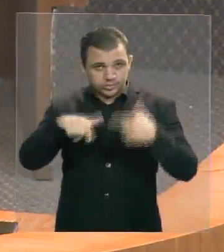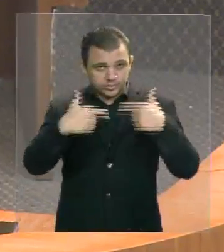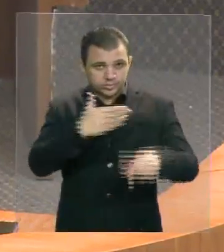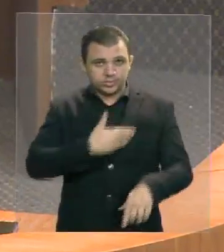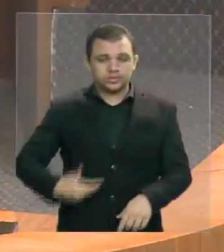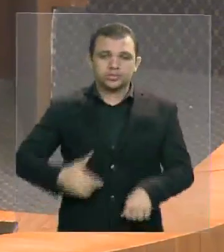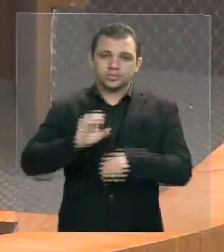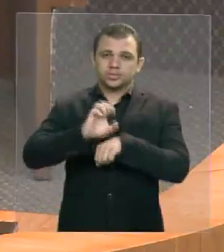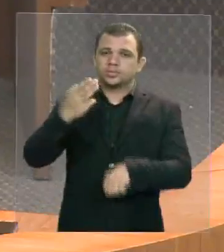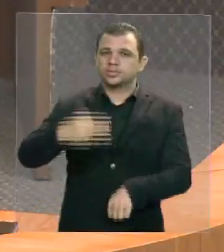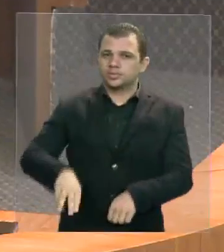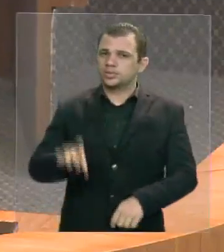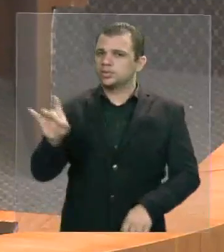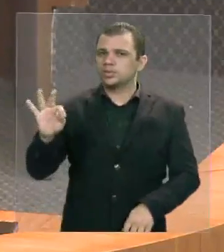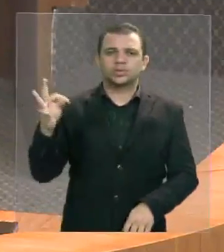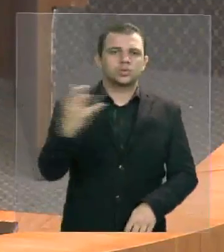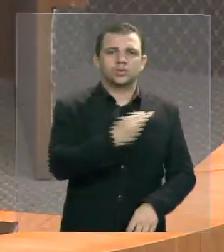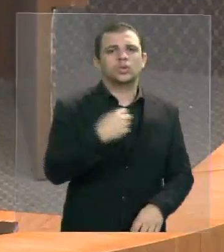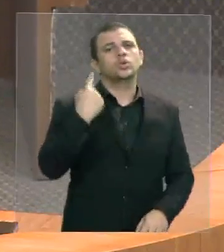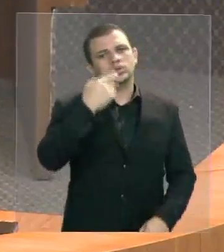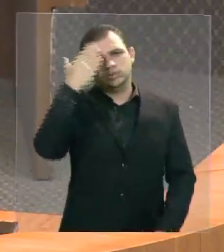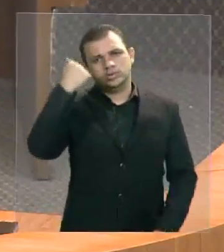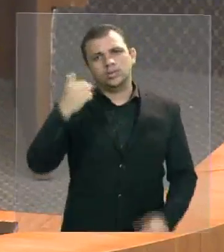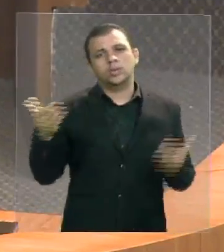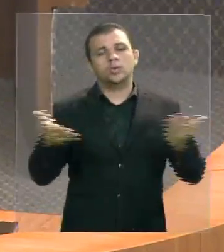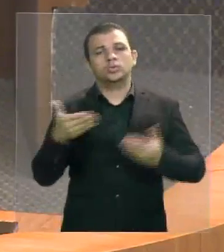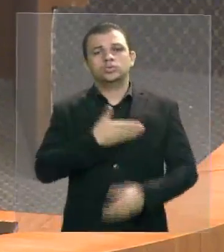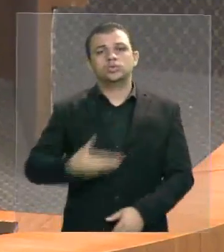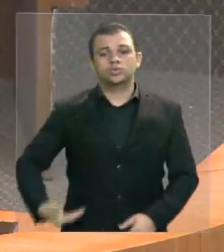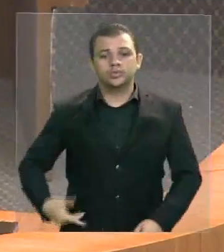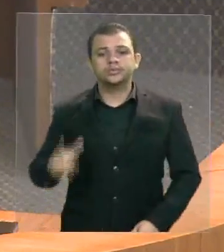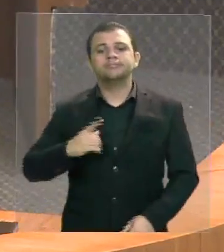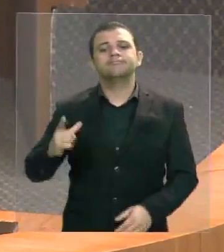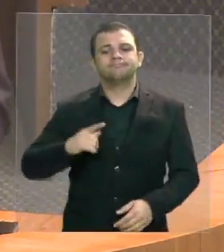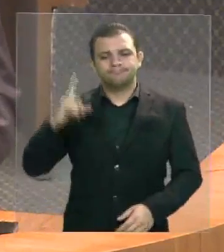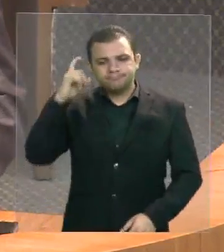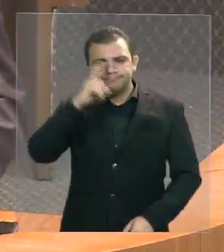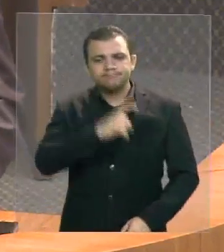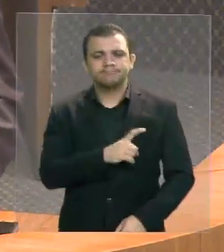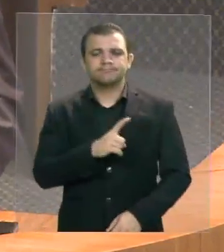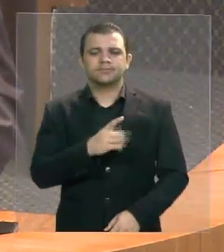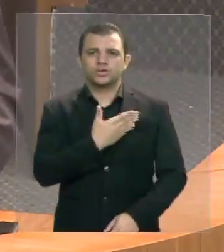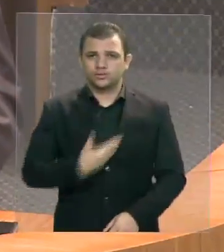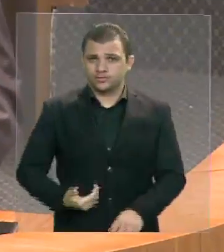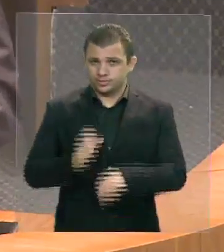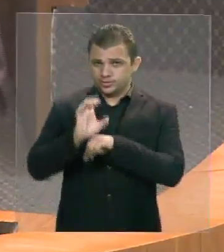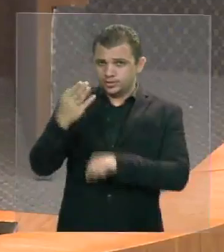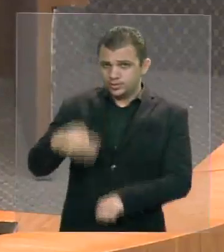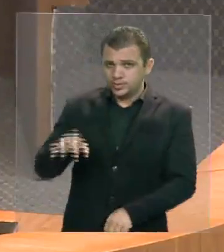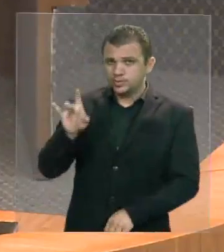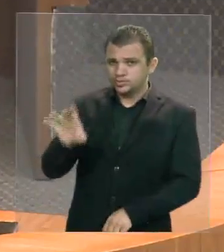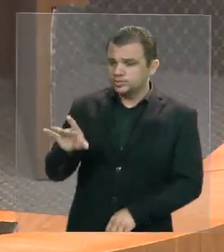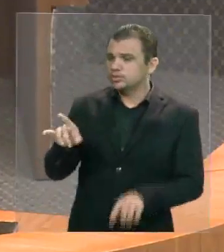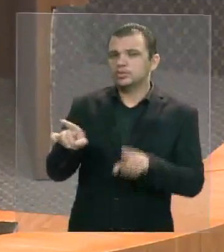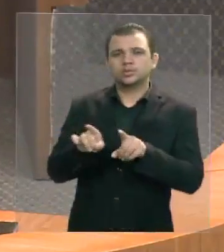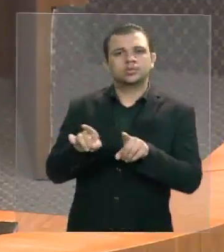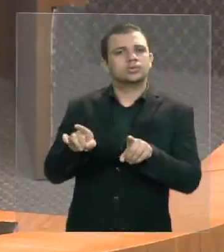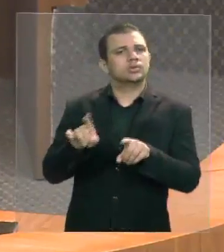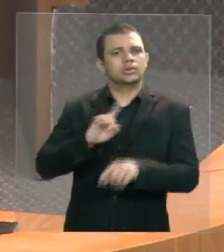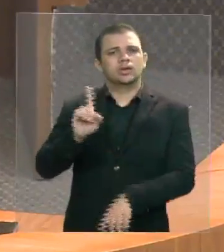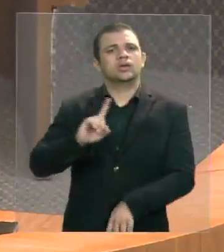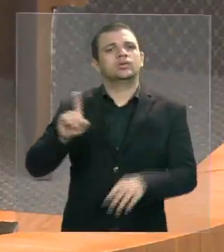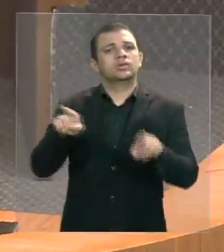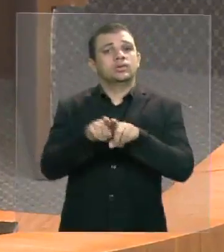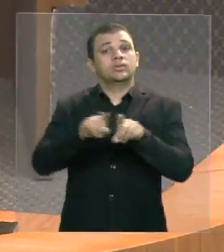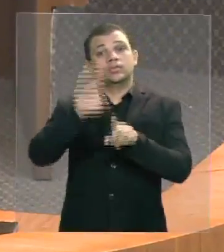que o governo passa por um momento delicado não só o governo do Maranhão, mas o país inteiro o país inteiro passa por um momento